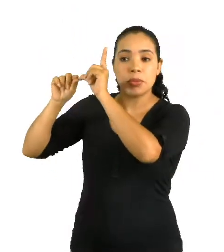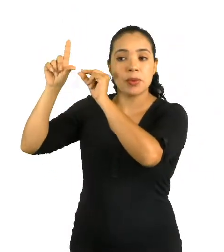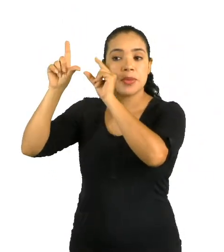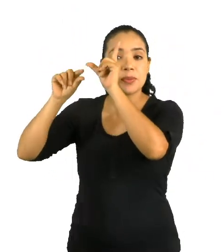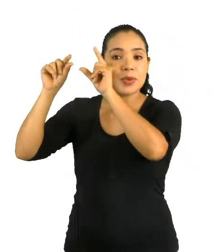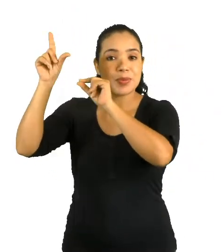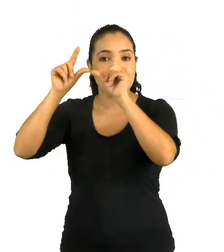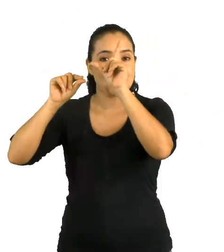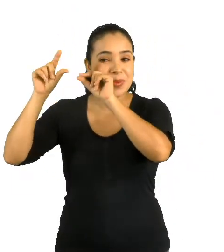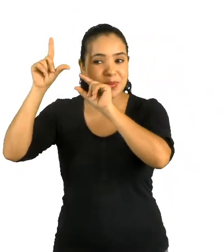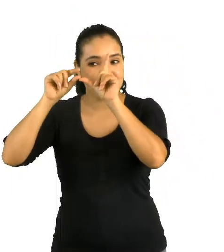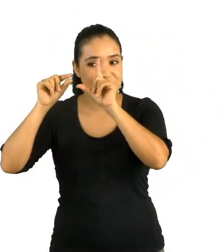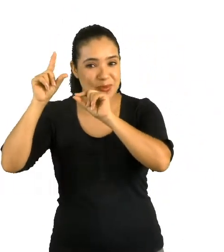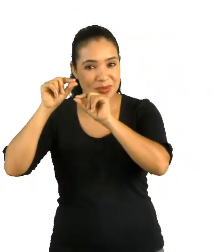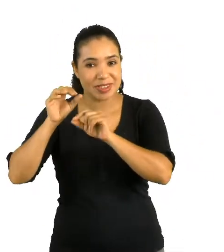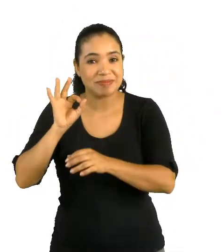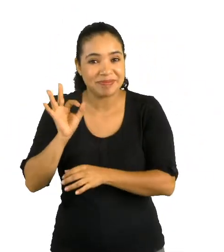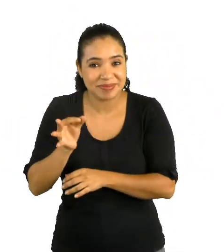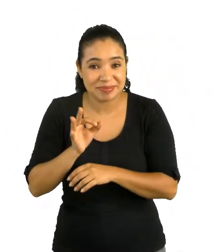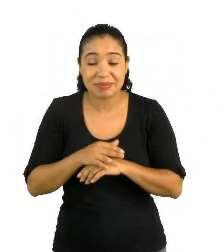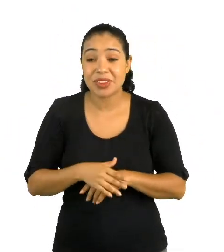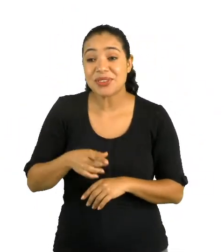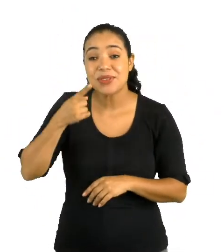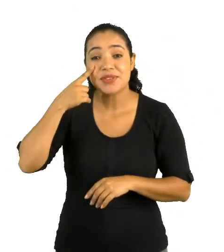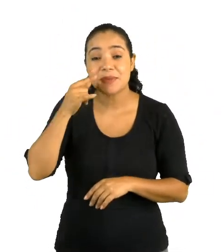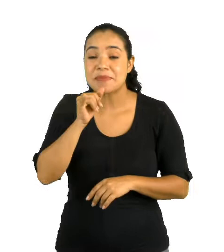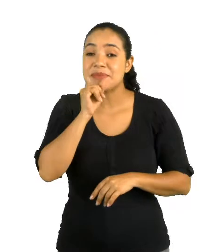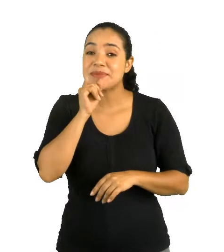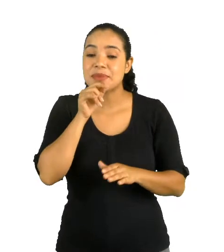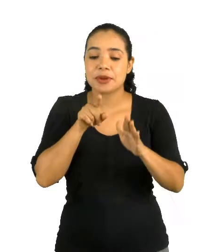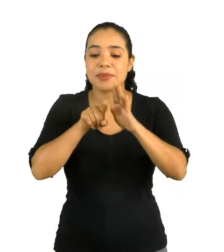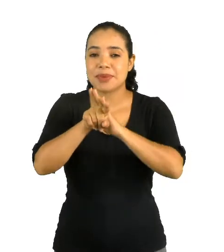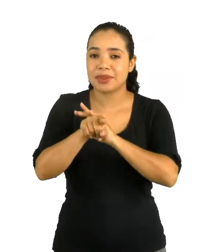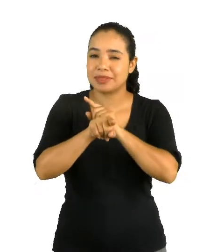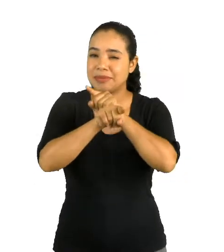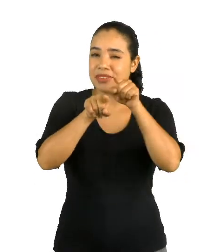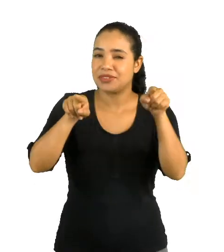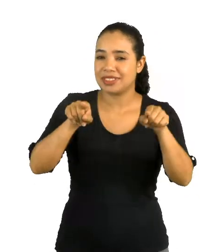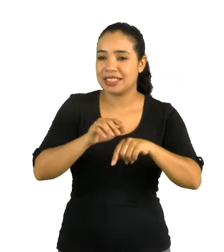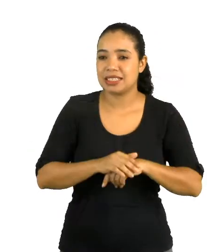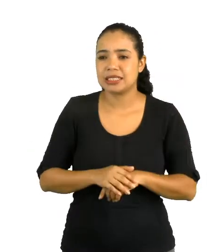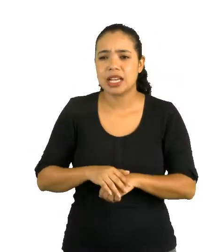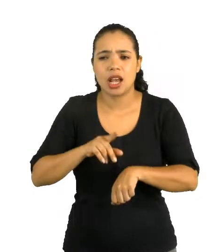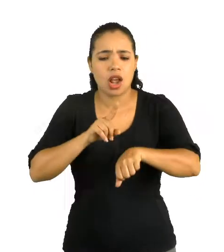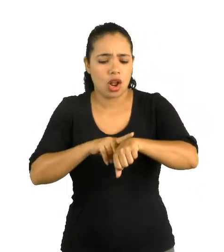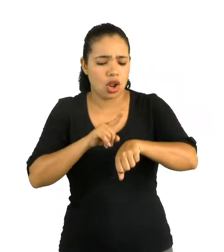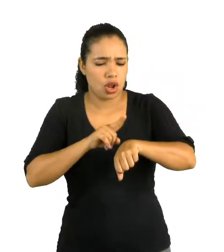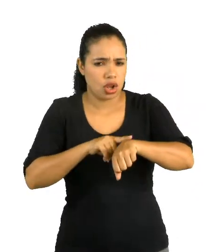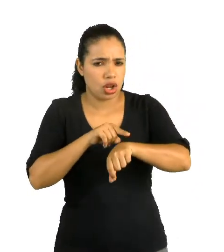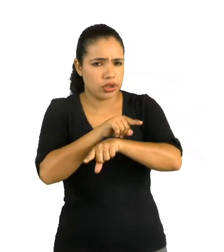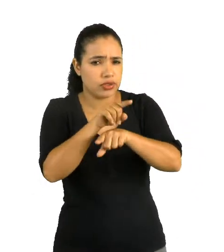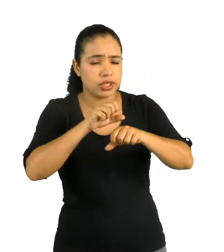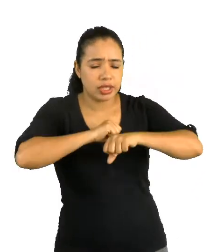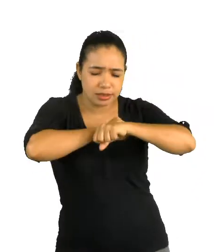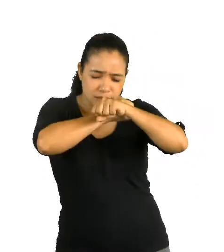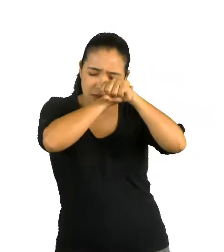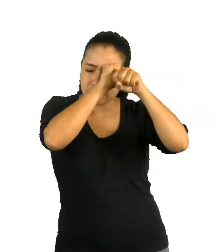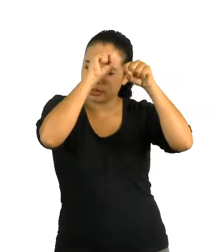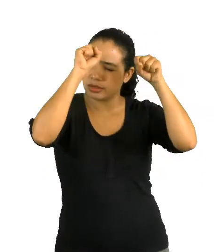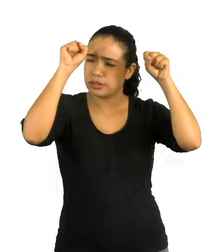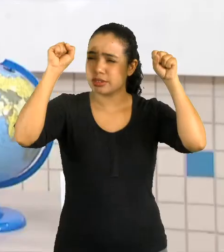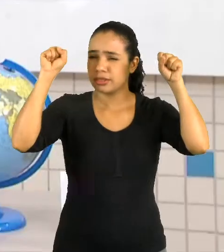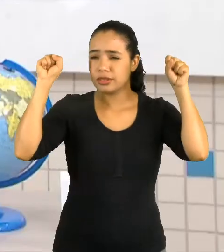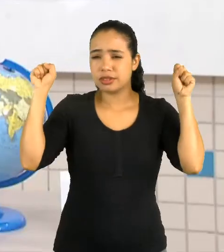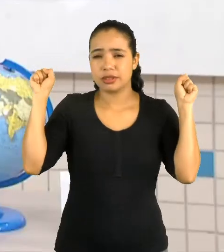céu. Não é mesmo? Por exemplo, tem uma outra pergunta para vocês. Que horas vocês acordam e que